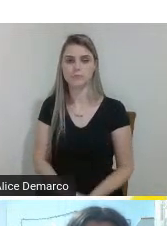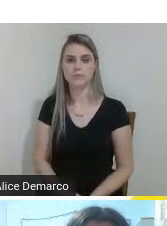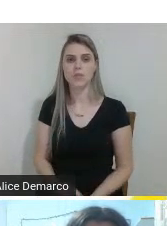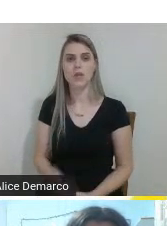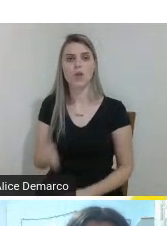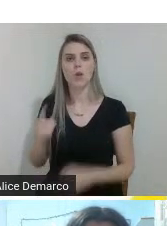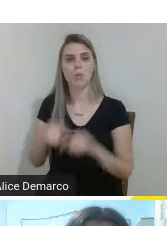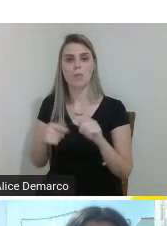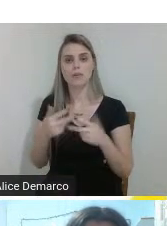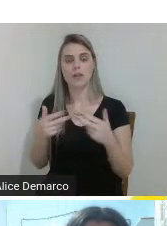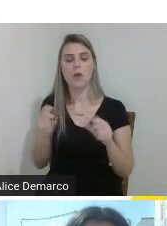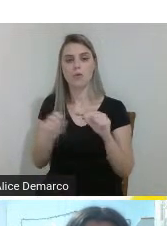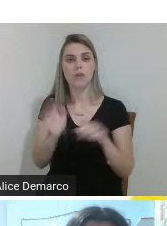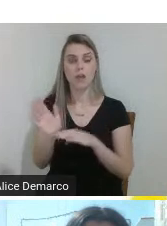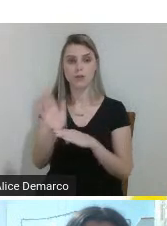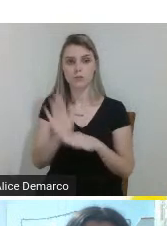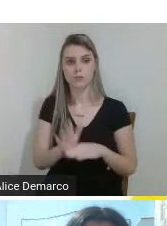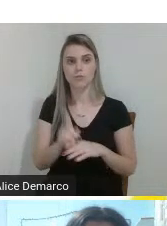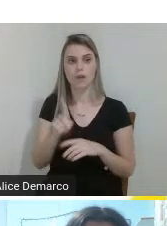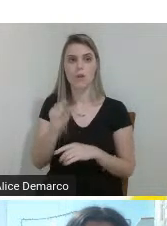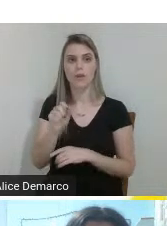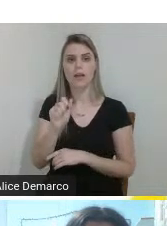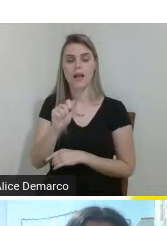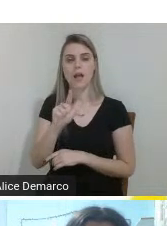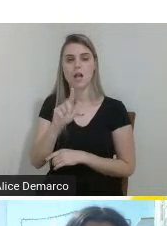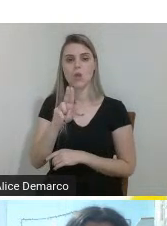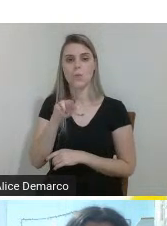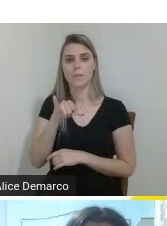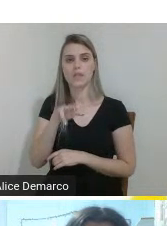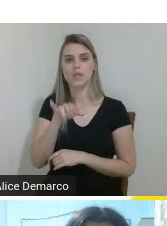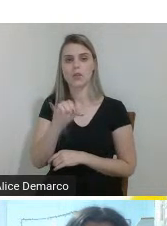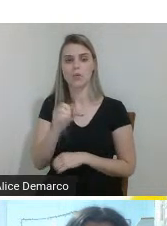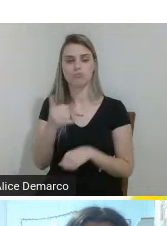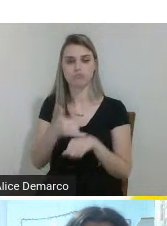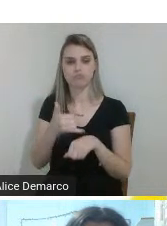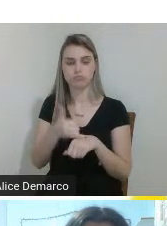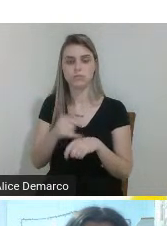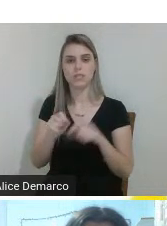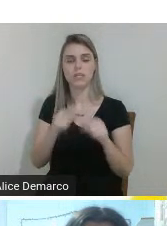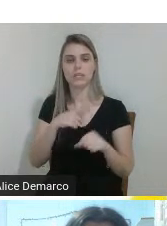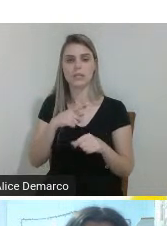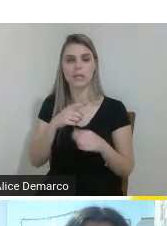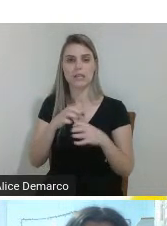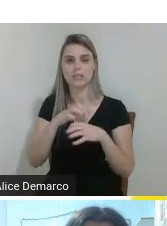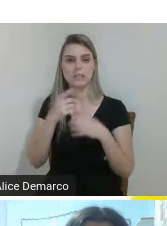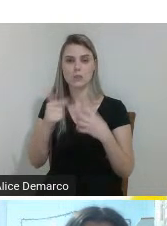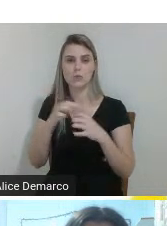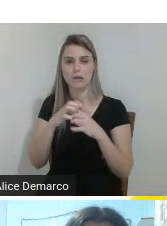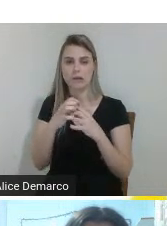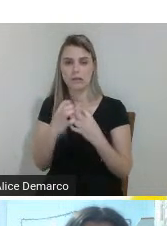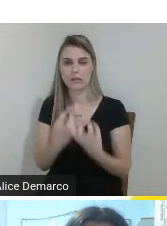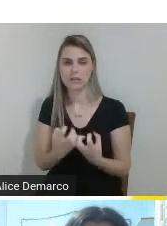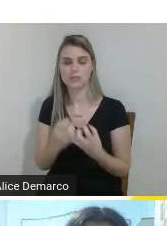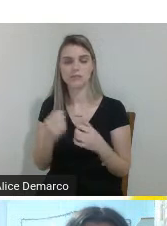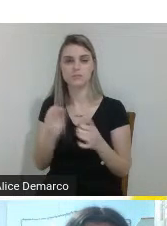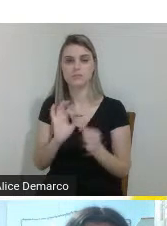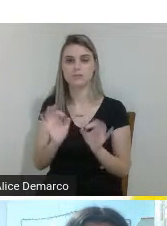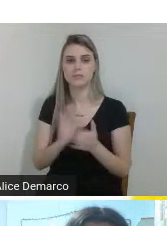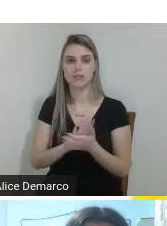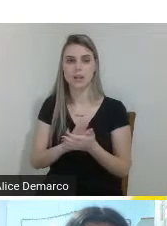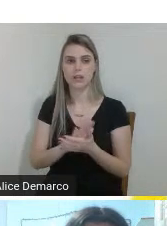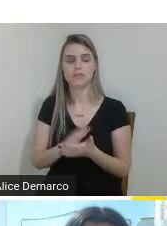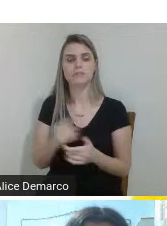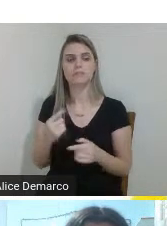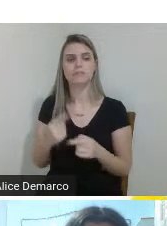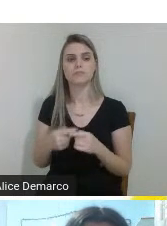especificações foi o alumínio então ele tem uma boa resistência à corosão devido a um processo que ocorre na superfície esse processo